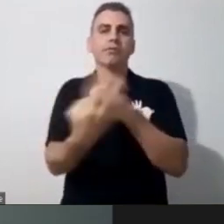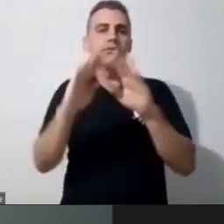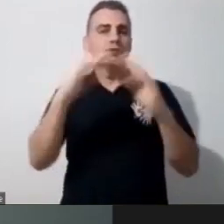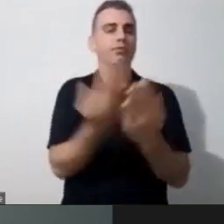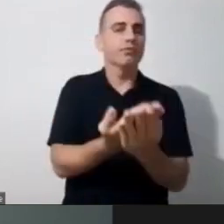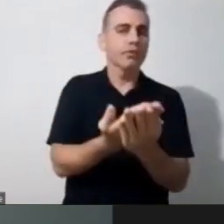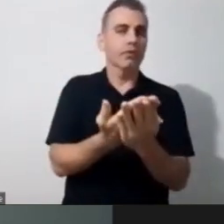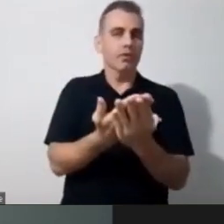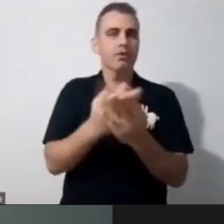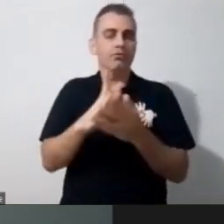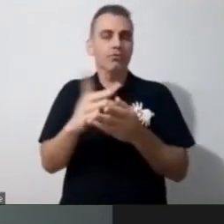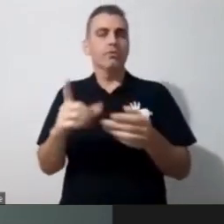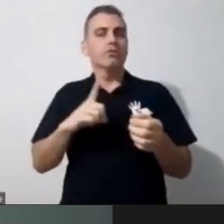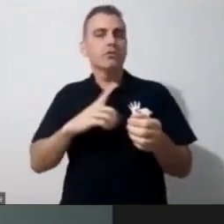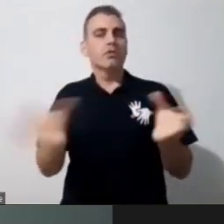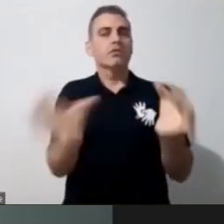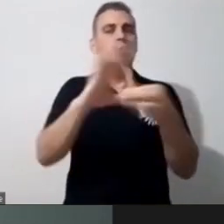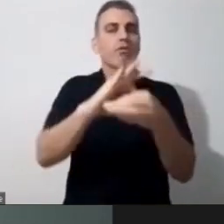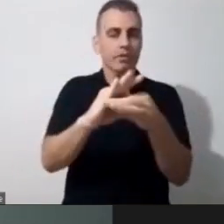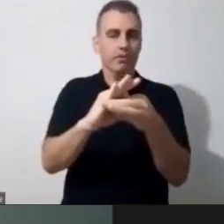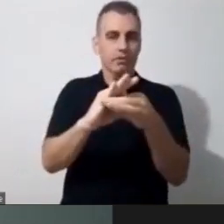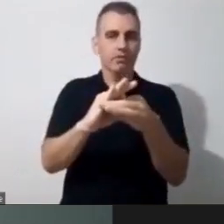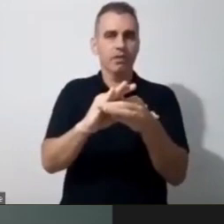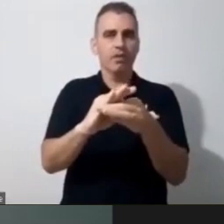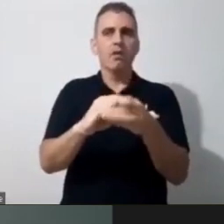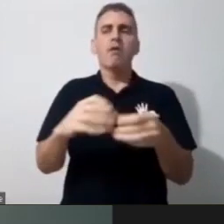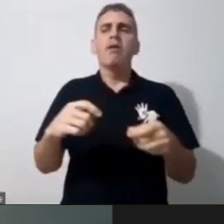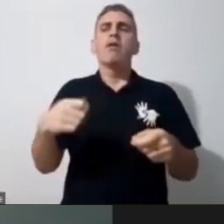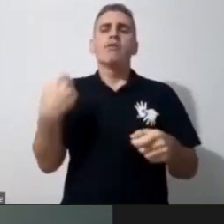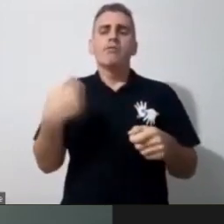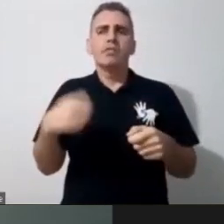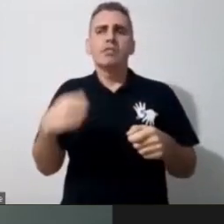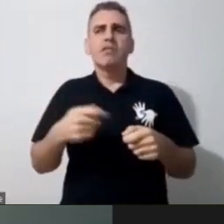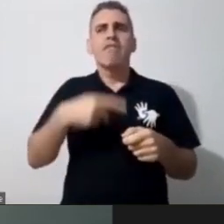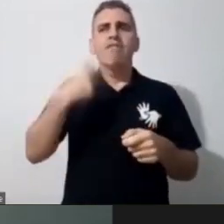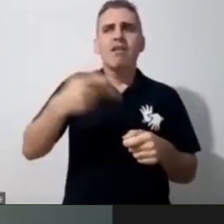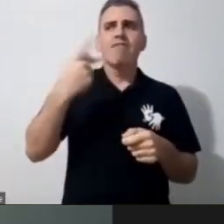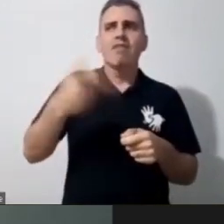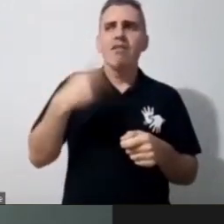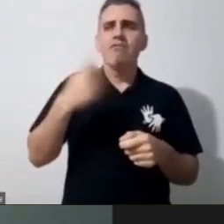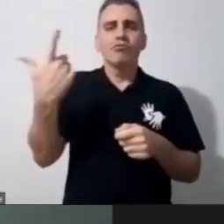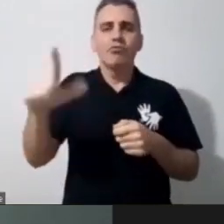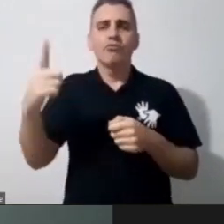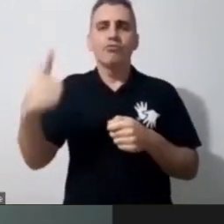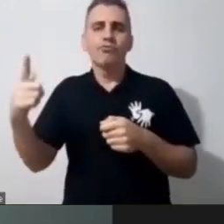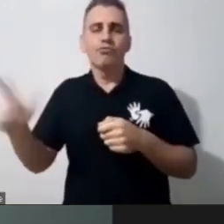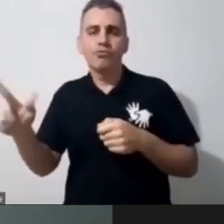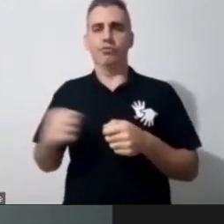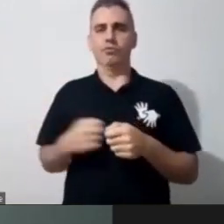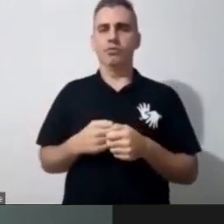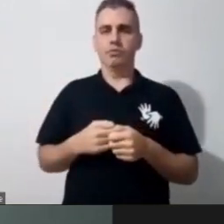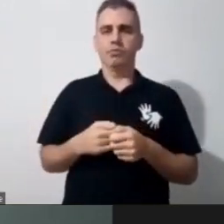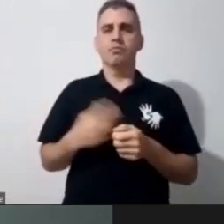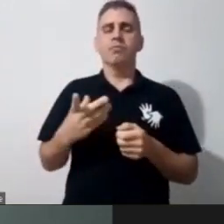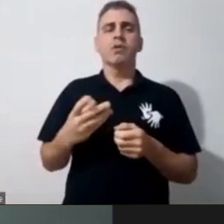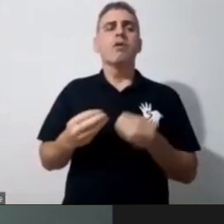conexão. Então, a gente precisa, então, reforçar essa conexão neste período de ausência, né. Como é que a gente se faz presente,